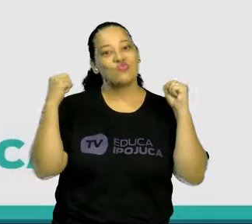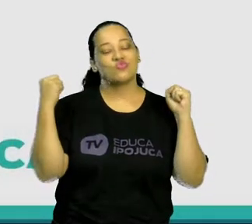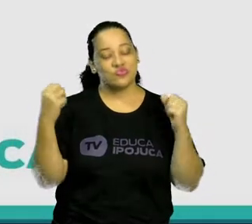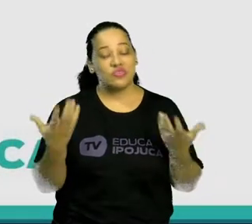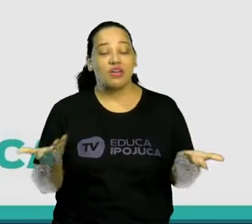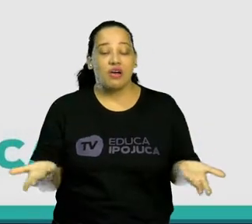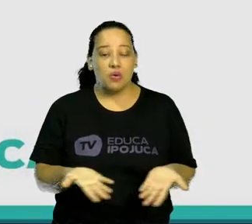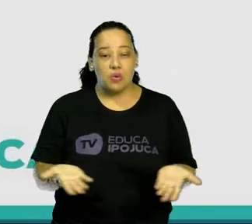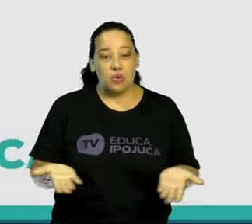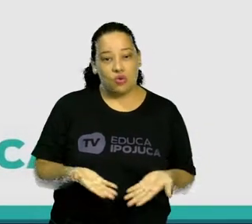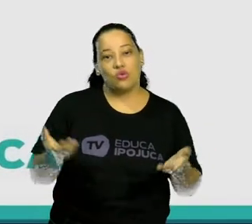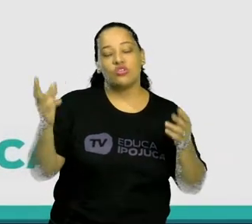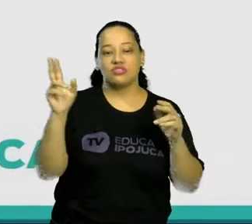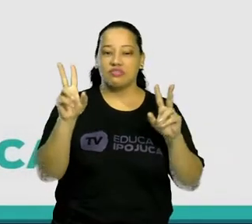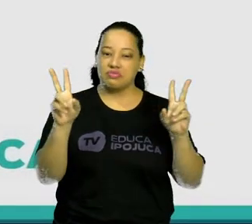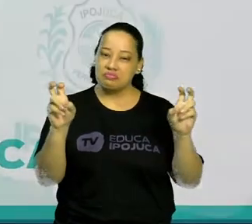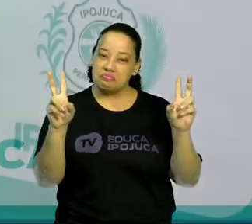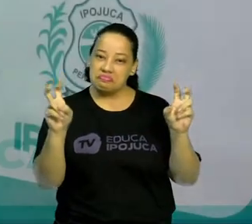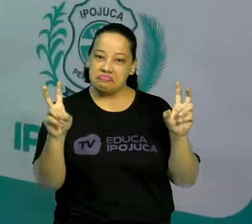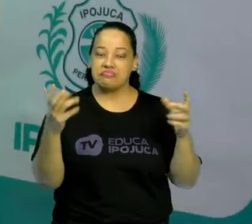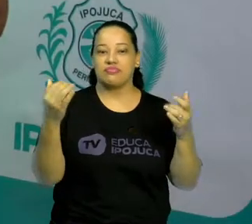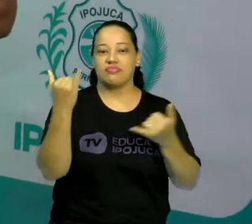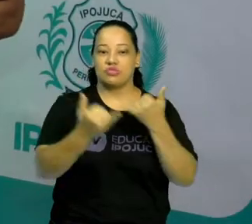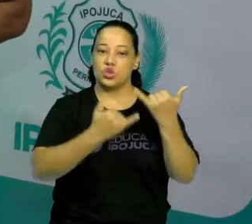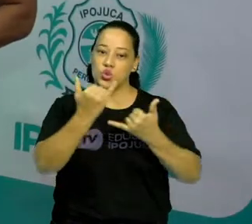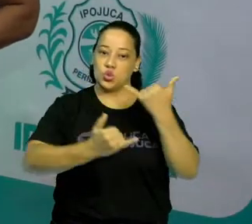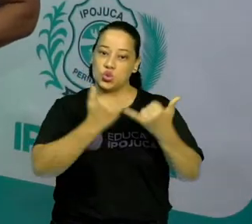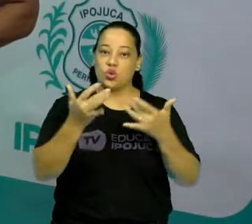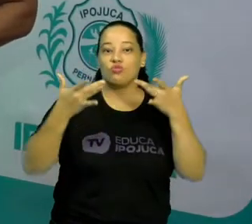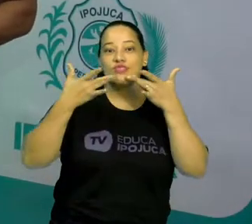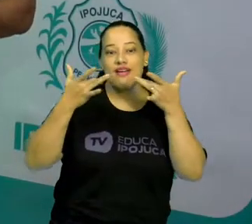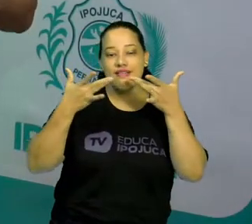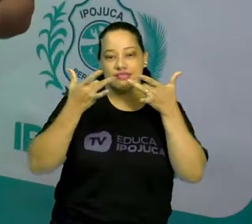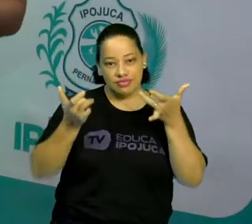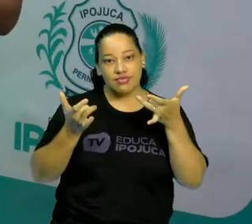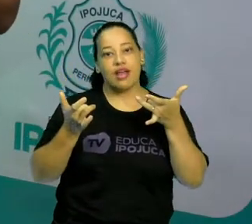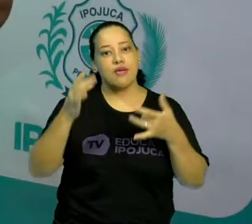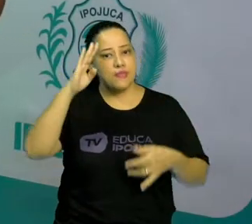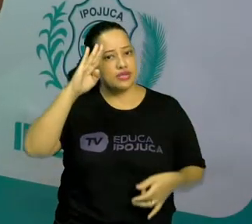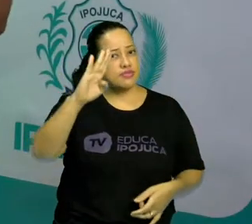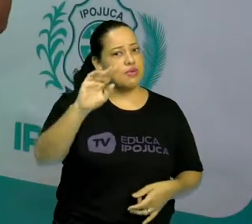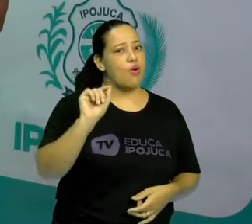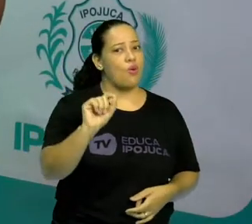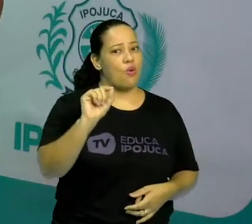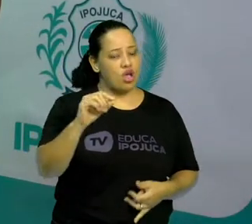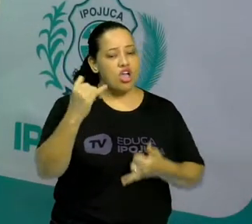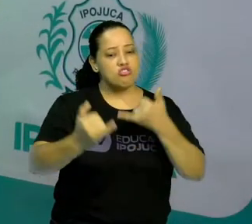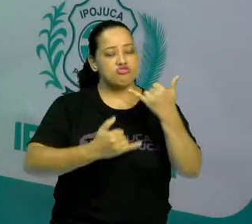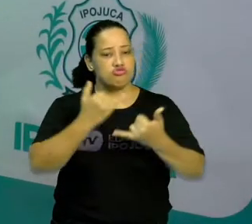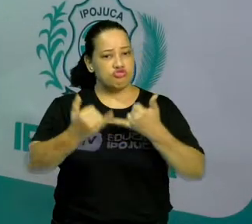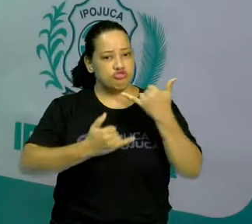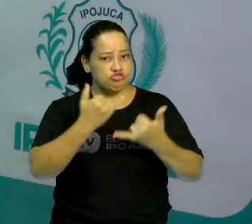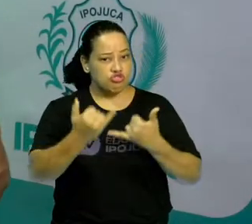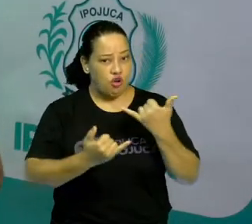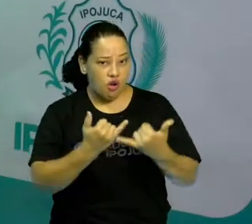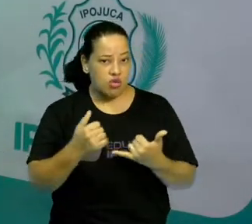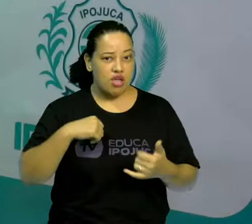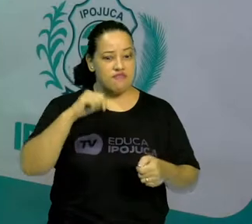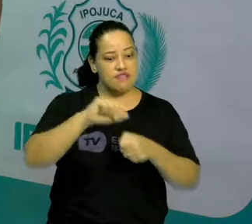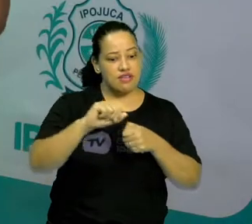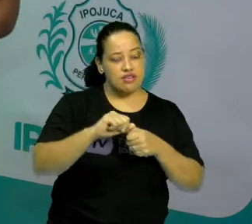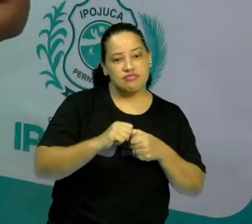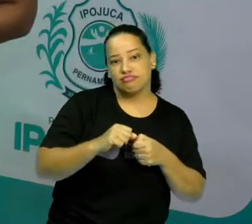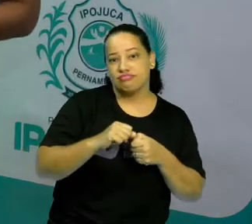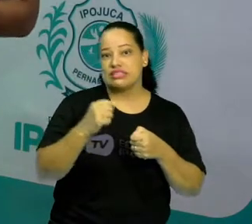sobre os jogos teatrais. Especificamente, vamos tratar sobre os jogos de improvisação. Mas antes de a gente